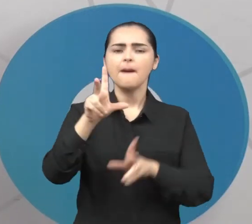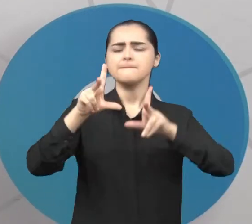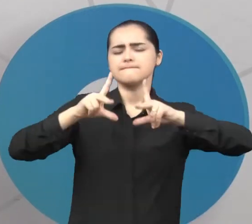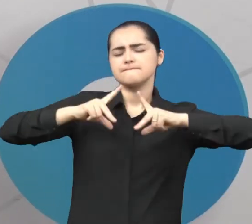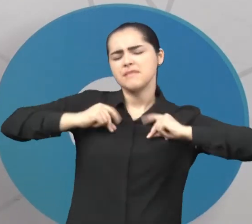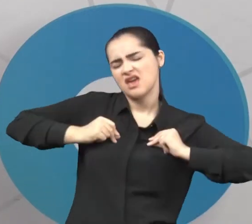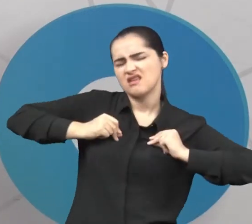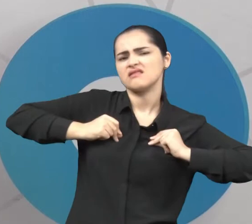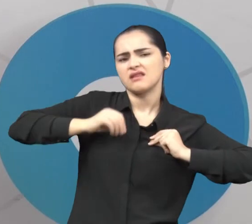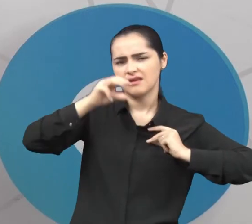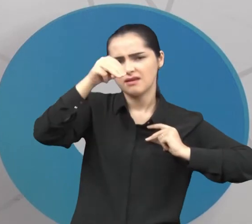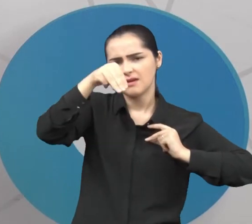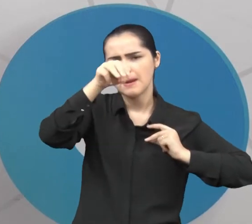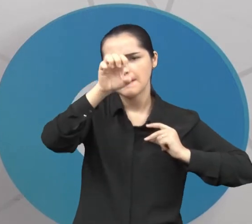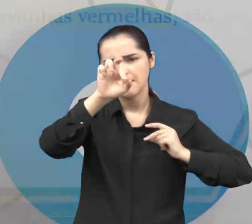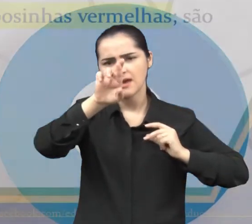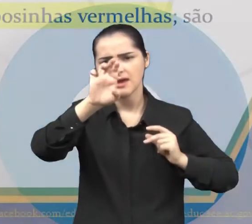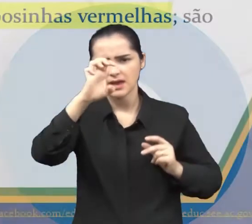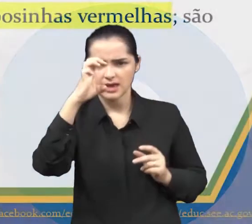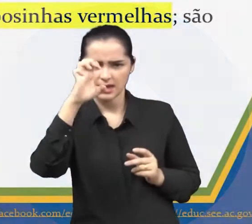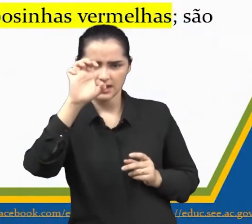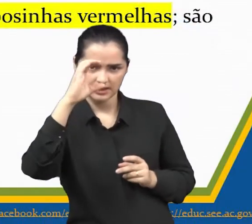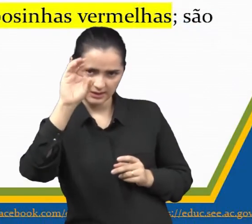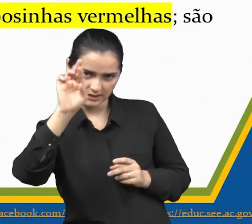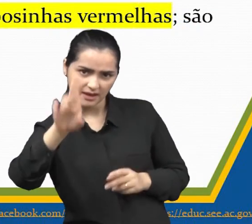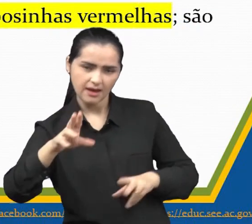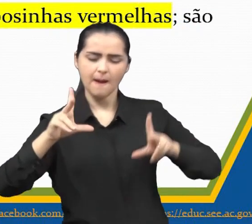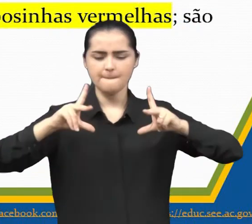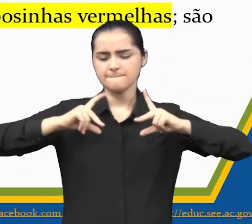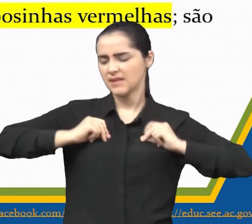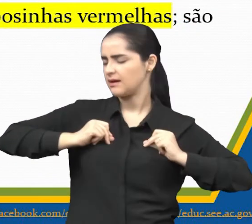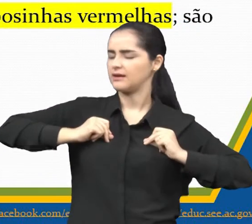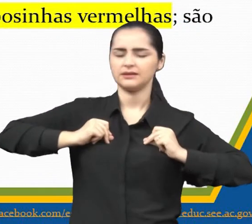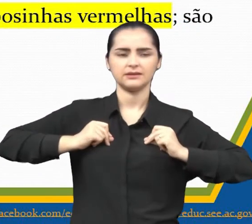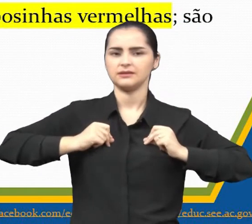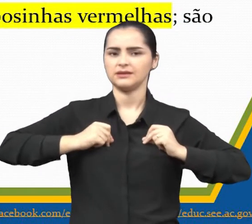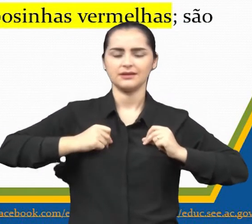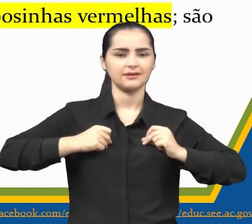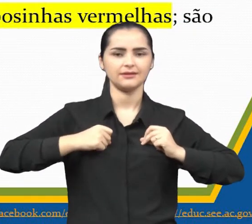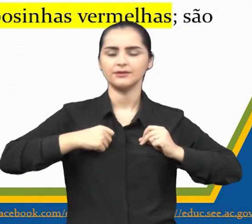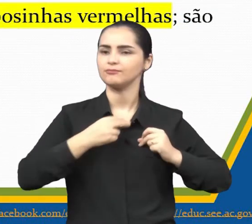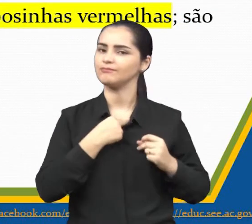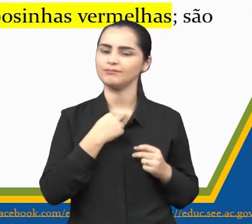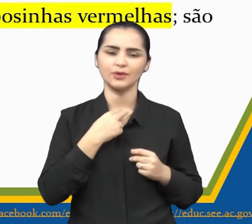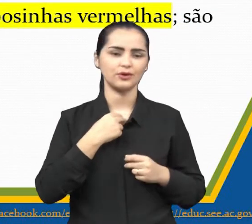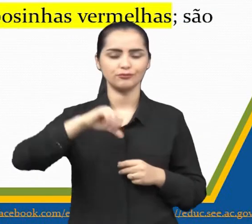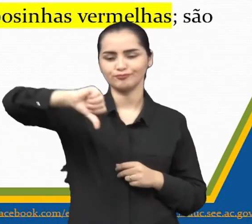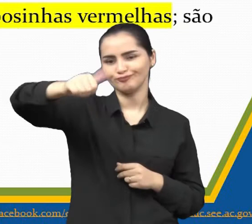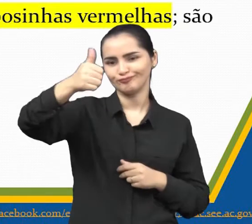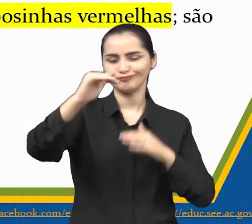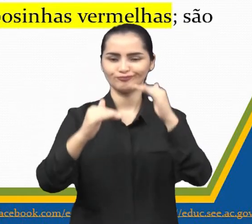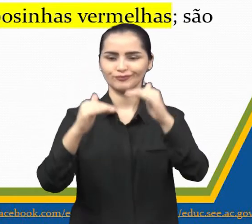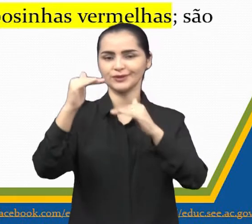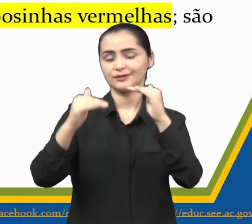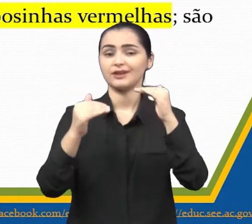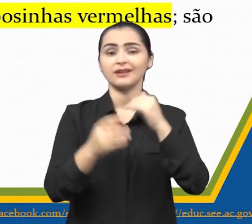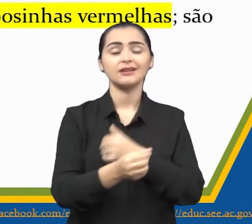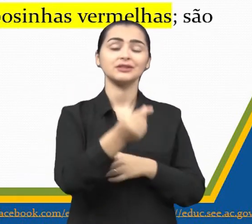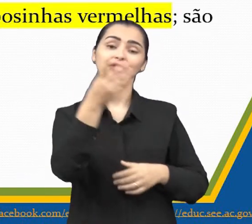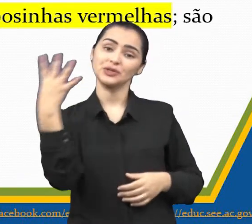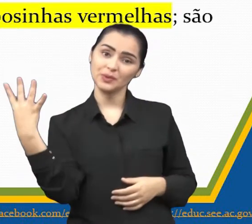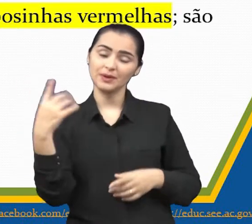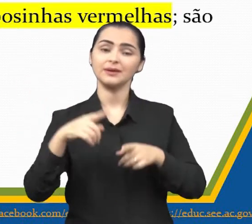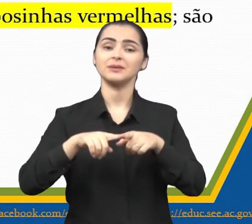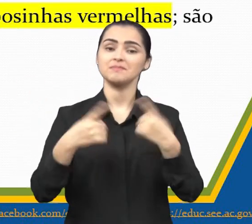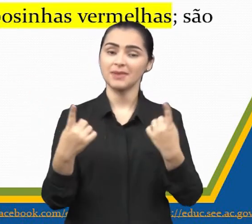tá? Então, na moral, eu falo o seguinte, esse que o mérito não deve ser metido, medido em razão da quantidade, mas